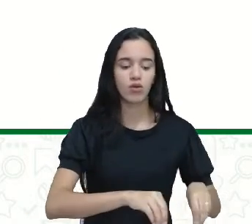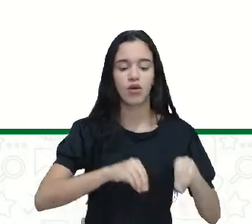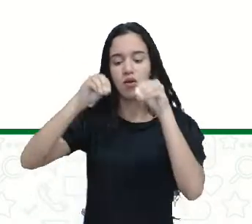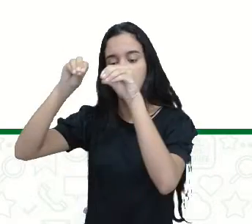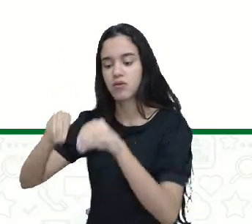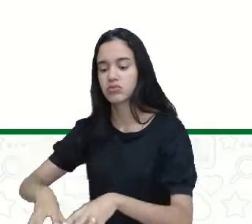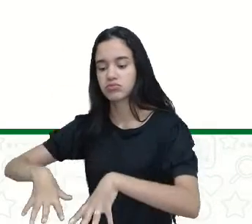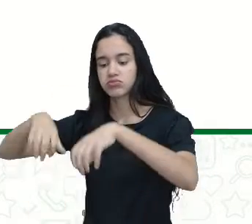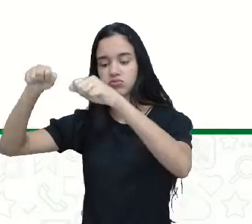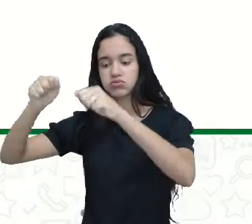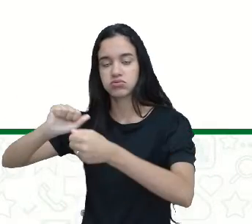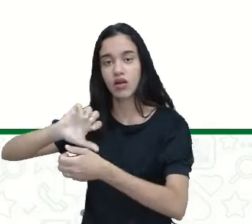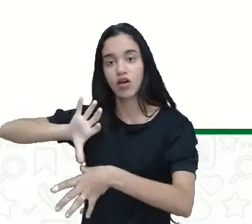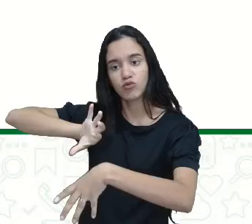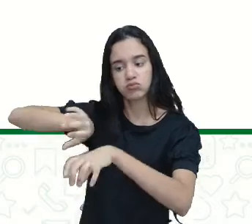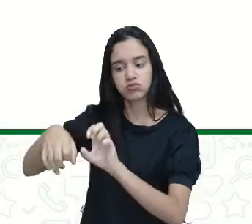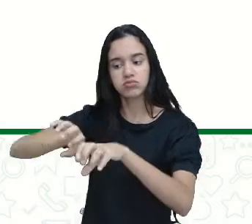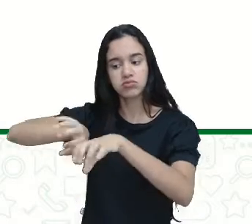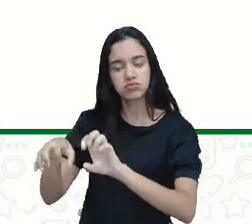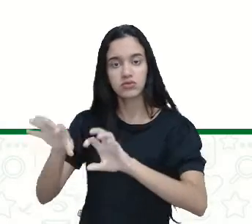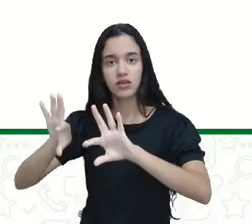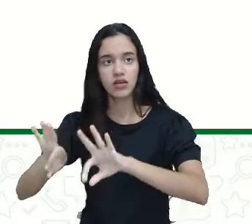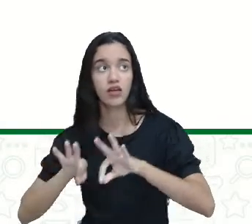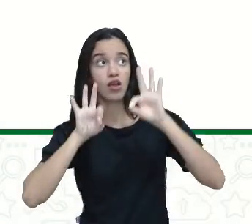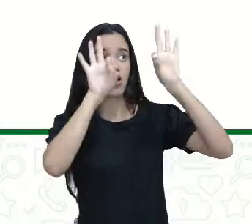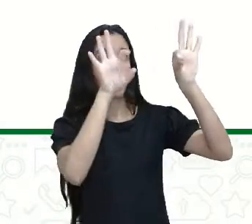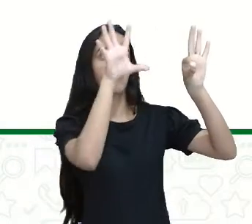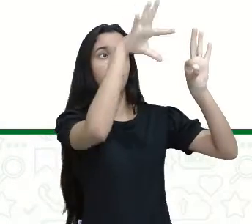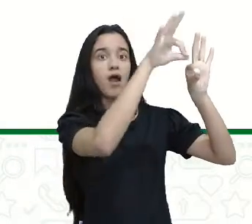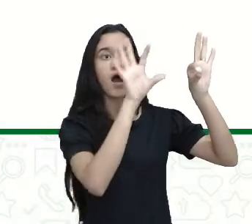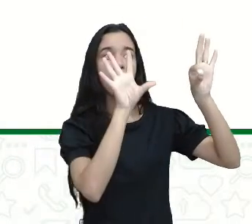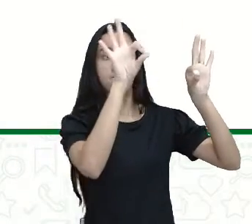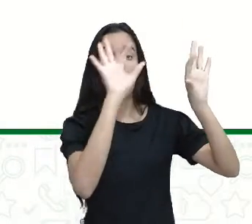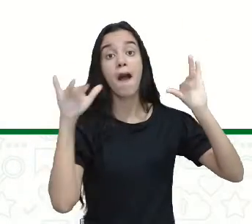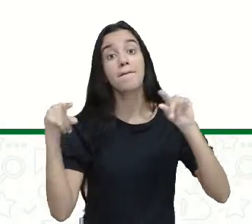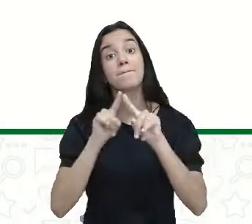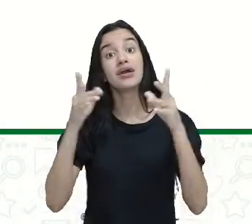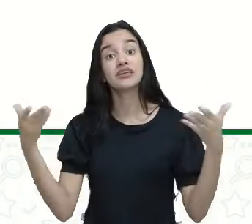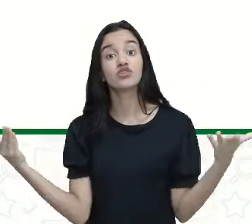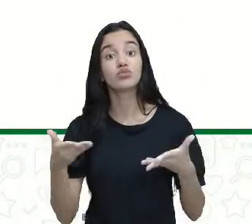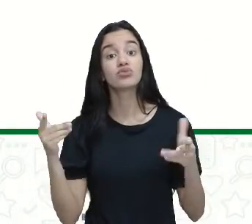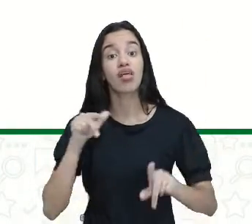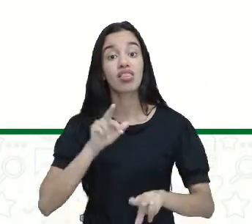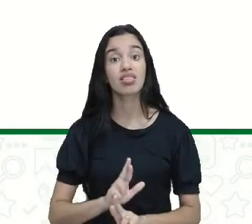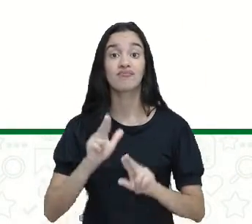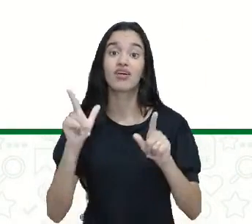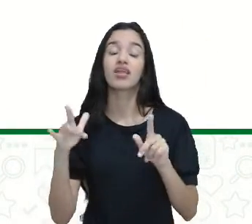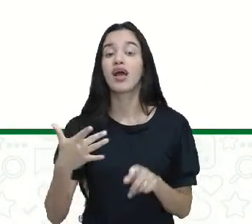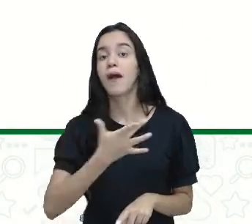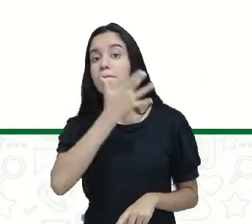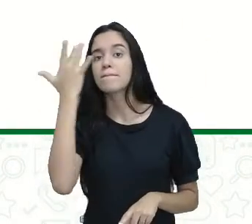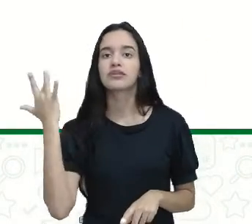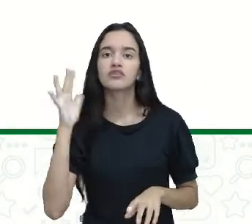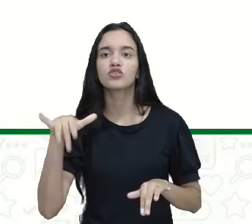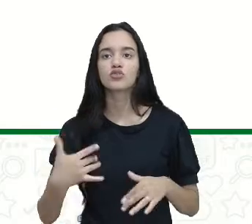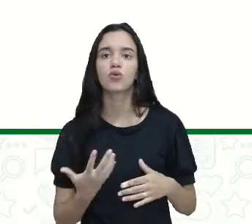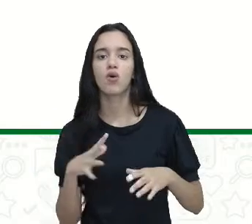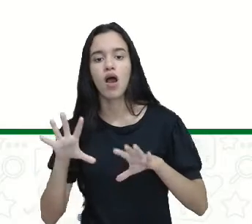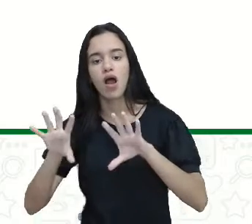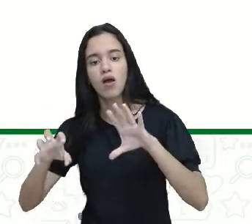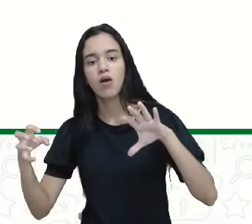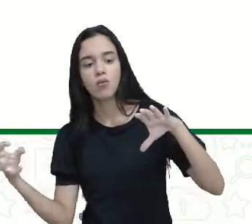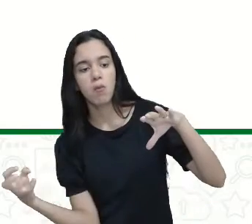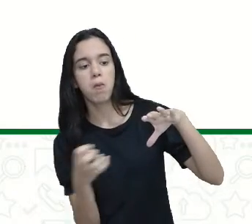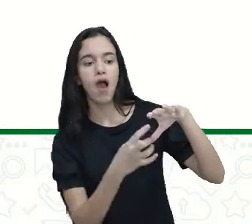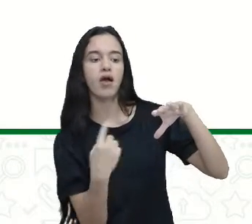E isso levava um tempo. Hoje em dia, muitas pessoas resolvem isso de forma mais prática. Pega aí, coloca a tua roupa na